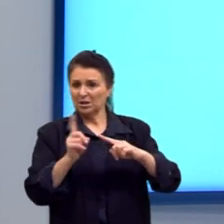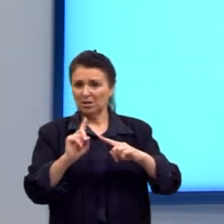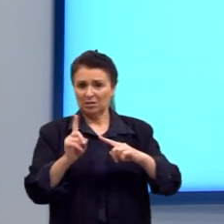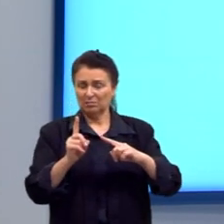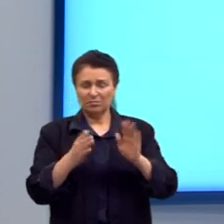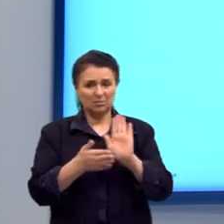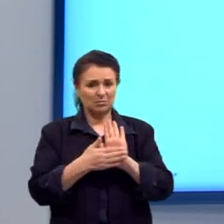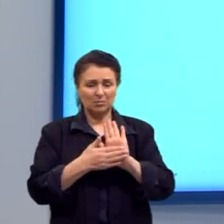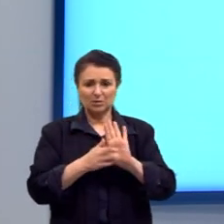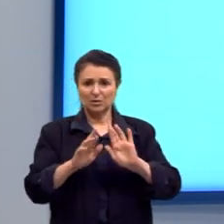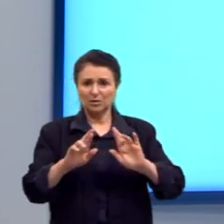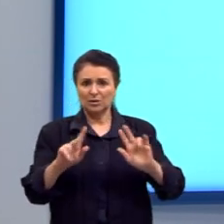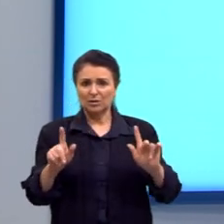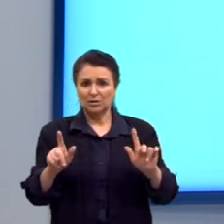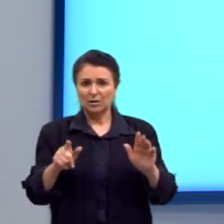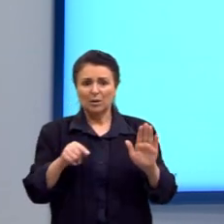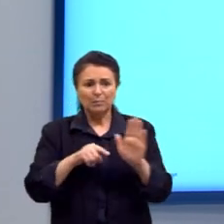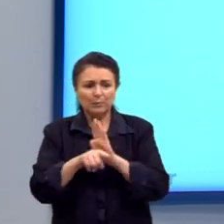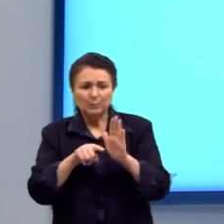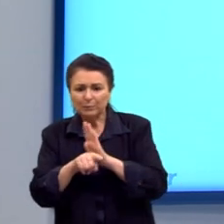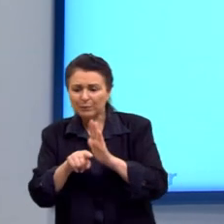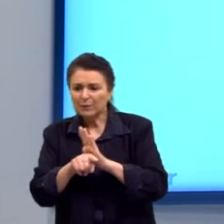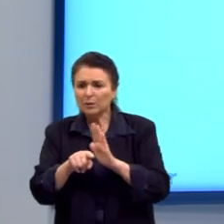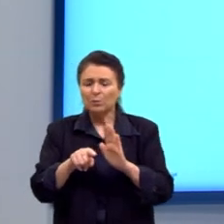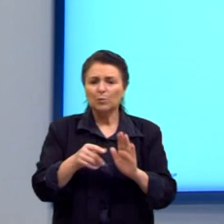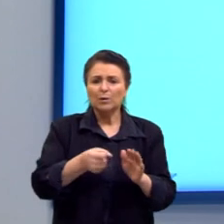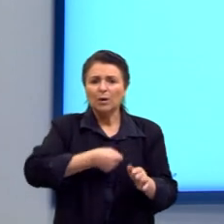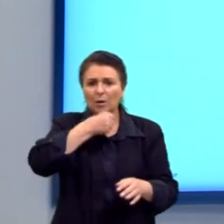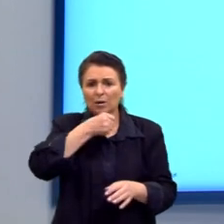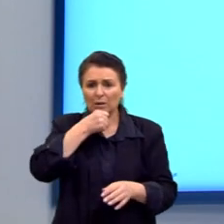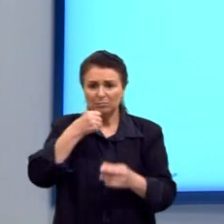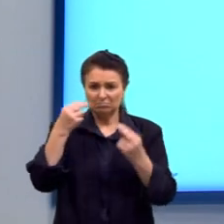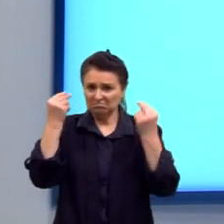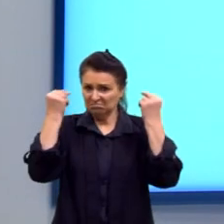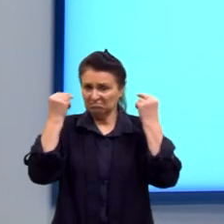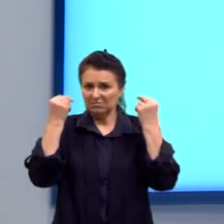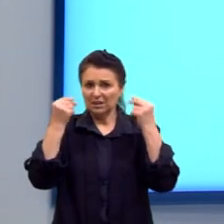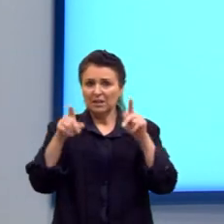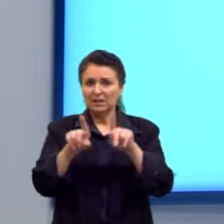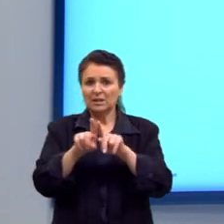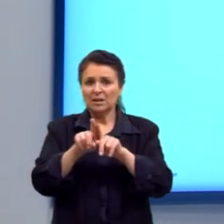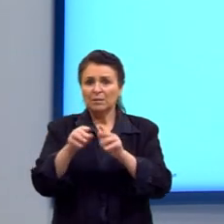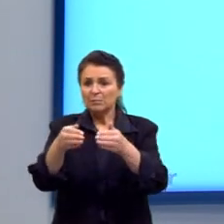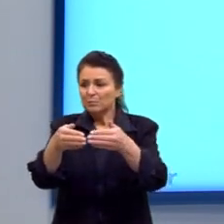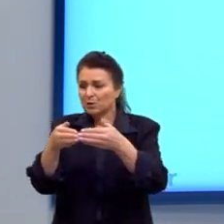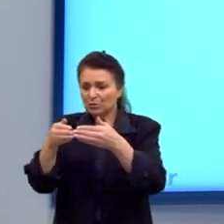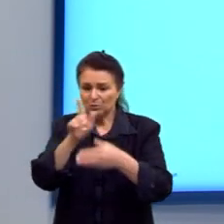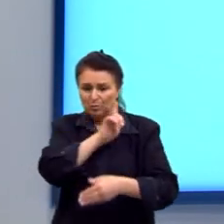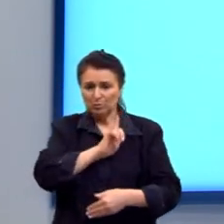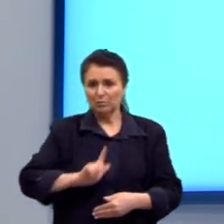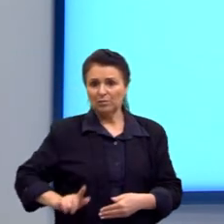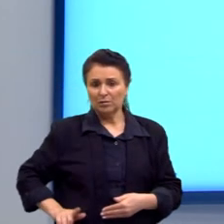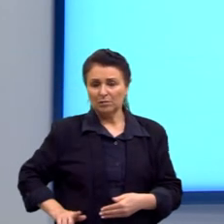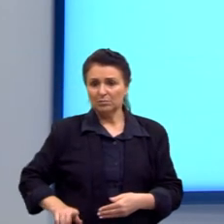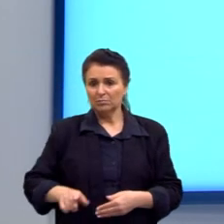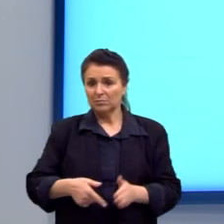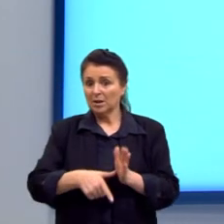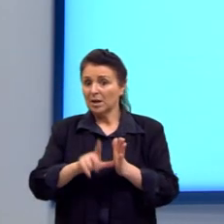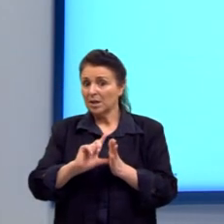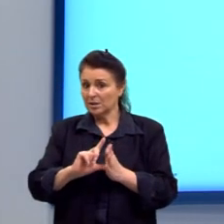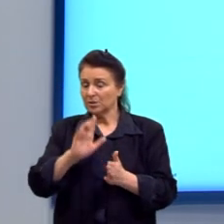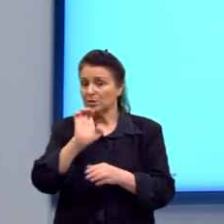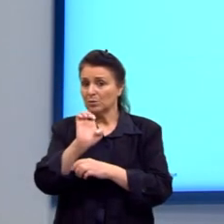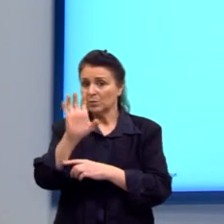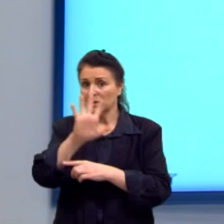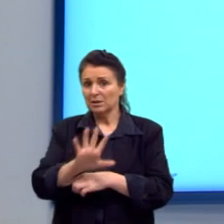deles. Consultavam os anciãos? Também não, isso lá é grego. Apelavam aos governantes? Não, porque aqui é anterior ao